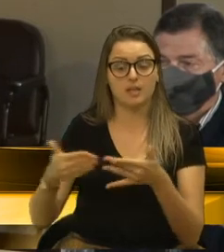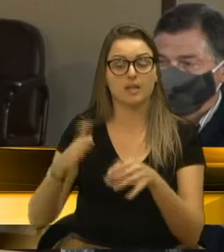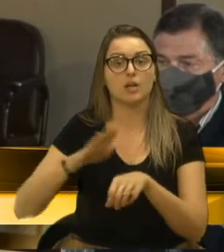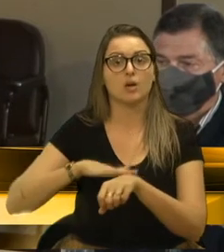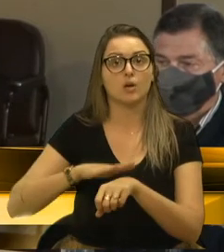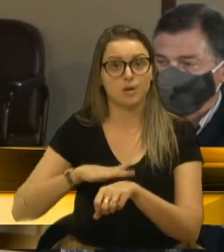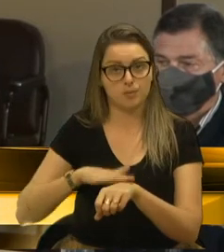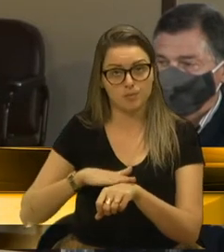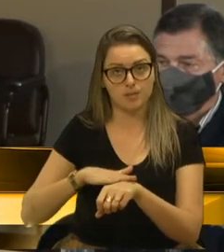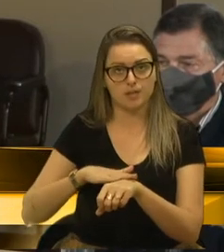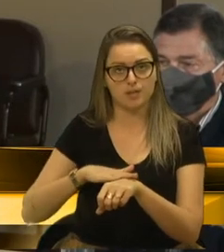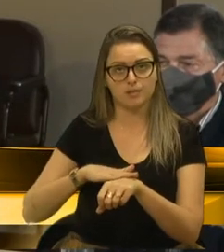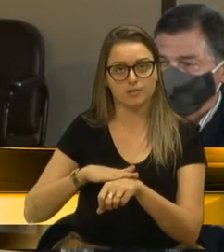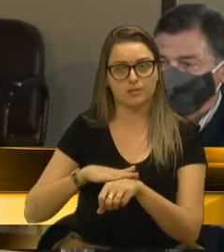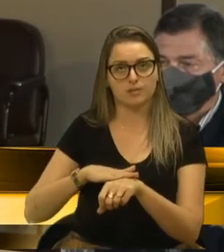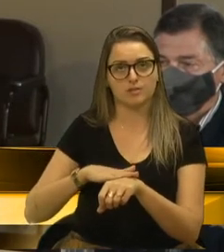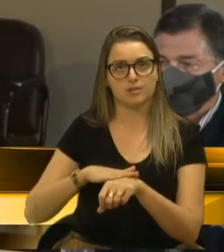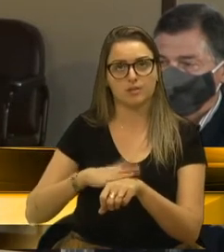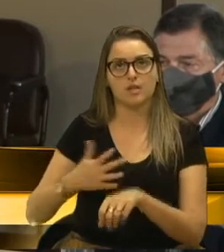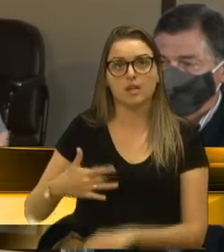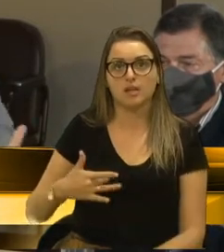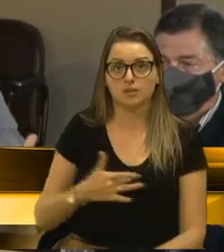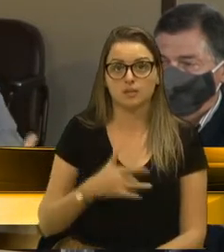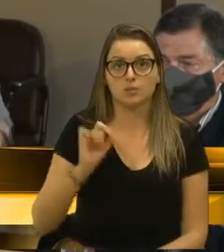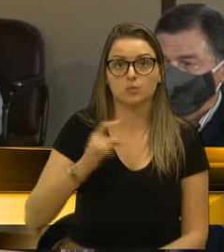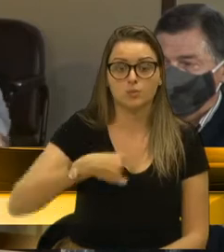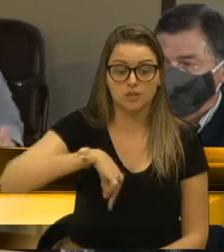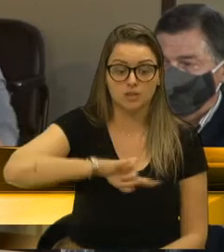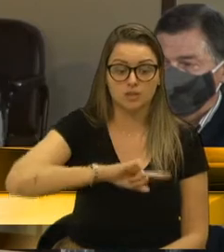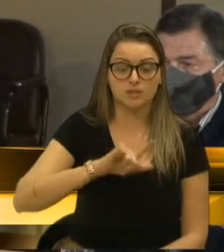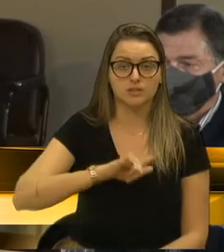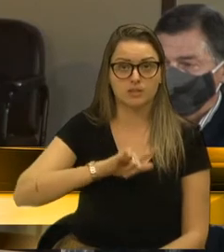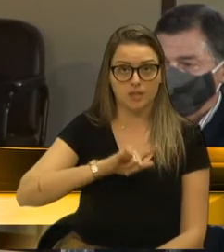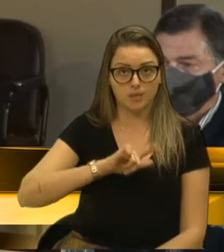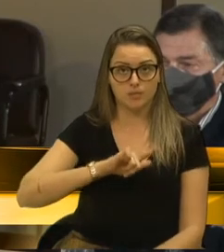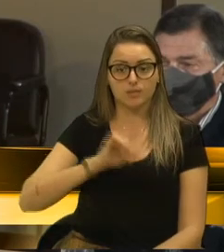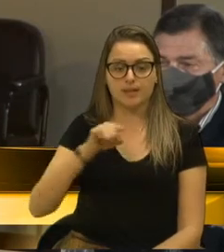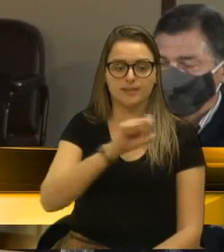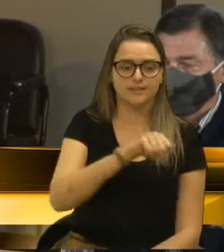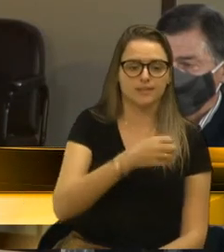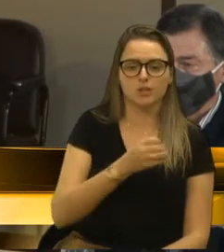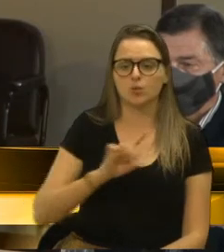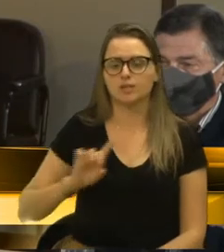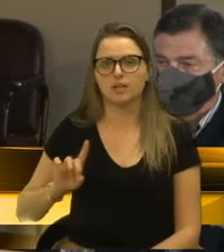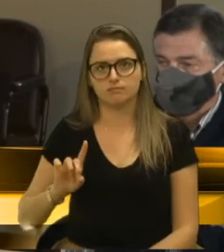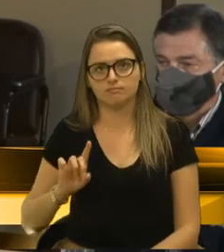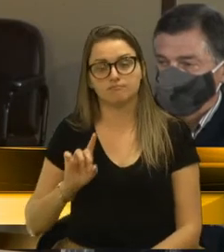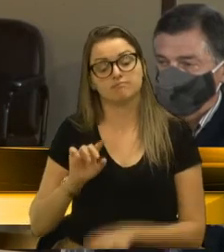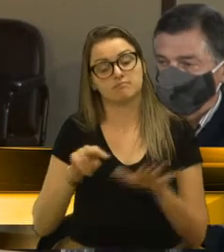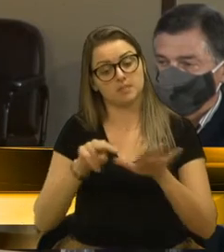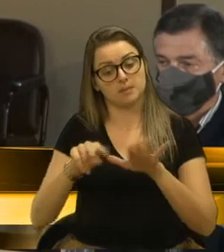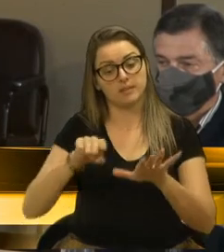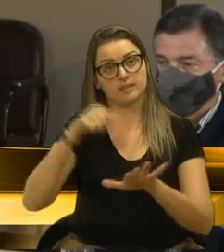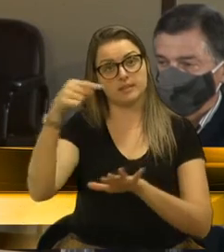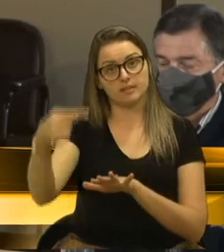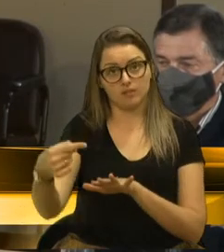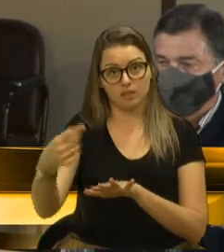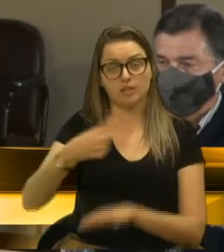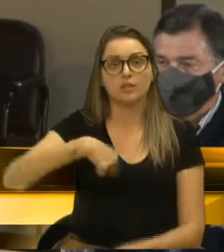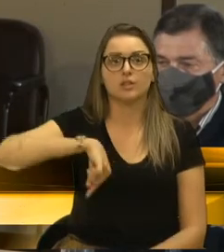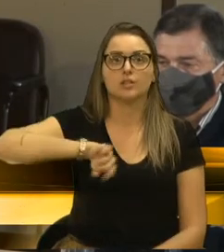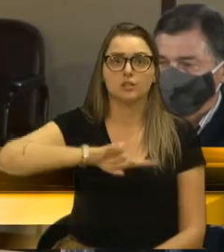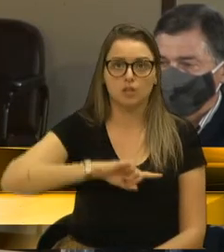a questão que nós temos aqui é votar sim ou não. Semana que vem, nós estaremos